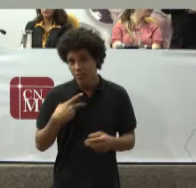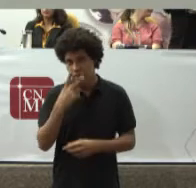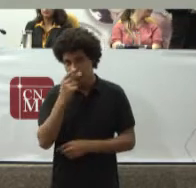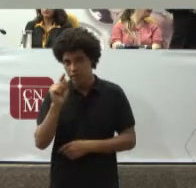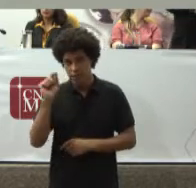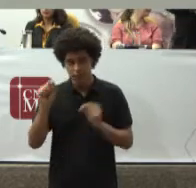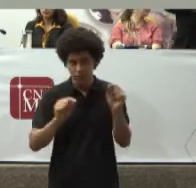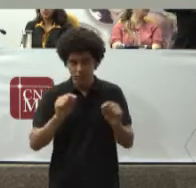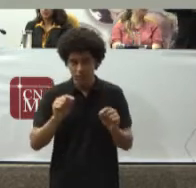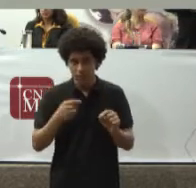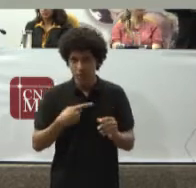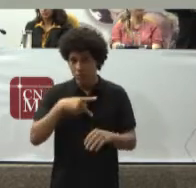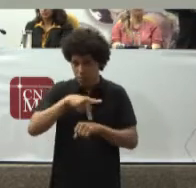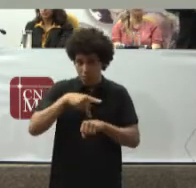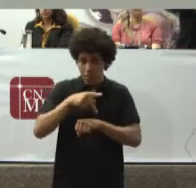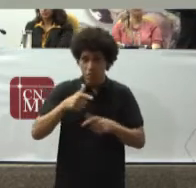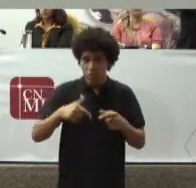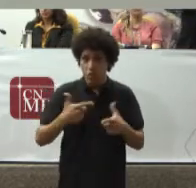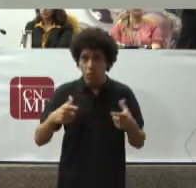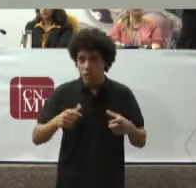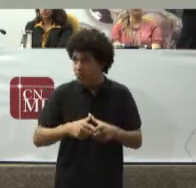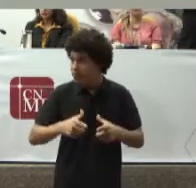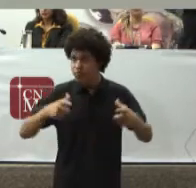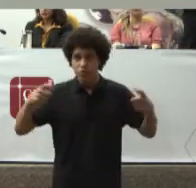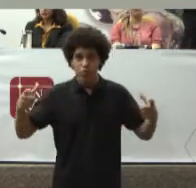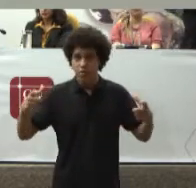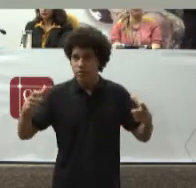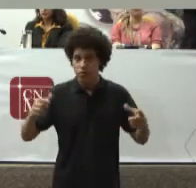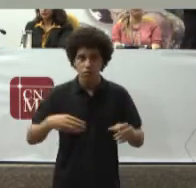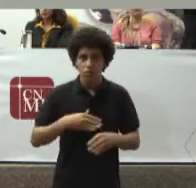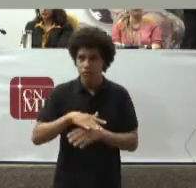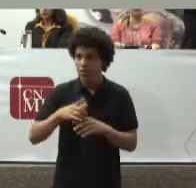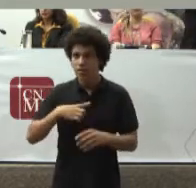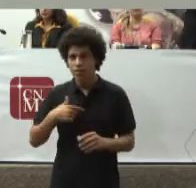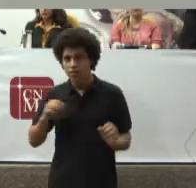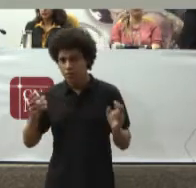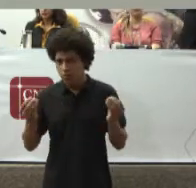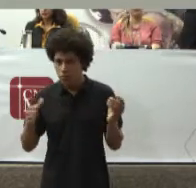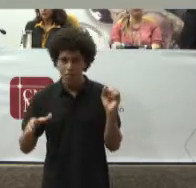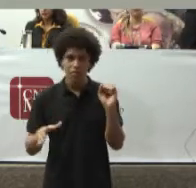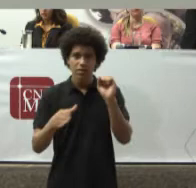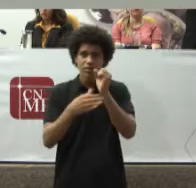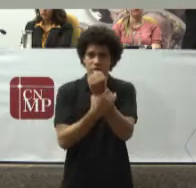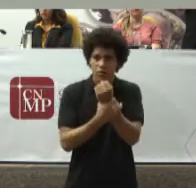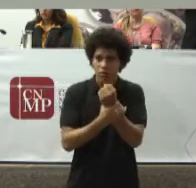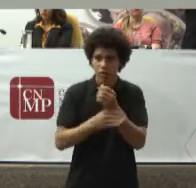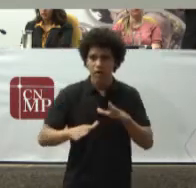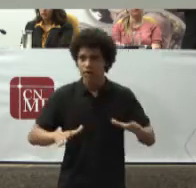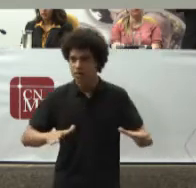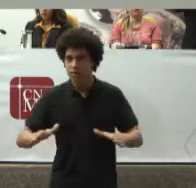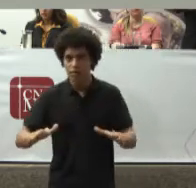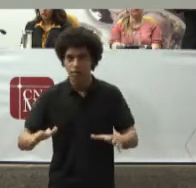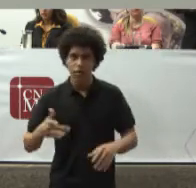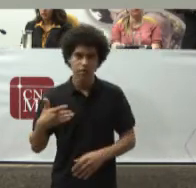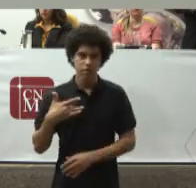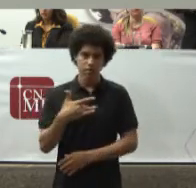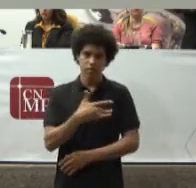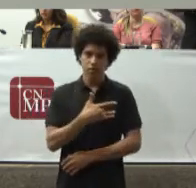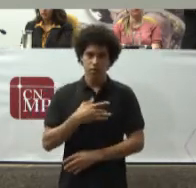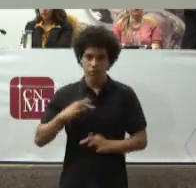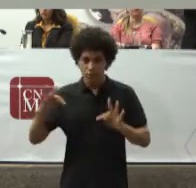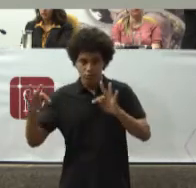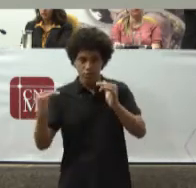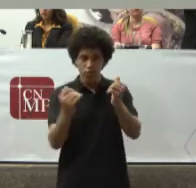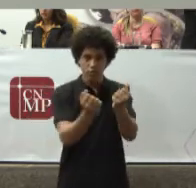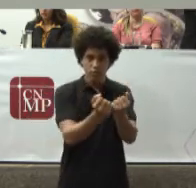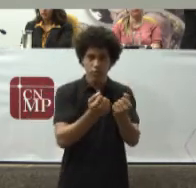Que Num país De dimensão Continental Que assegura Acessibilidade A saúde A todos